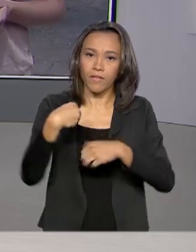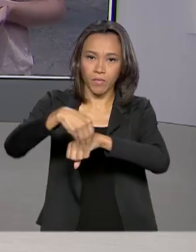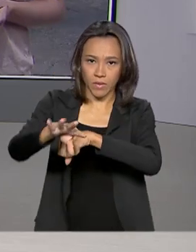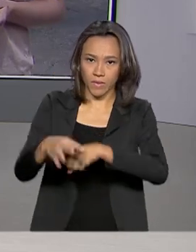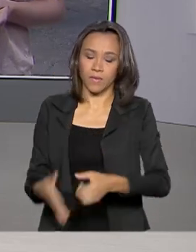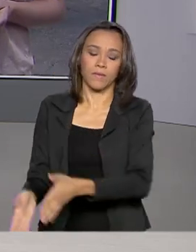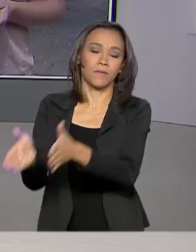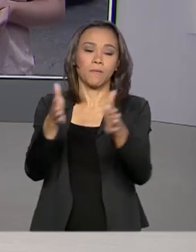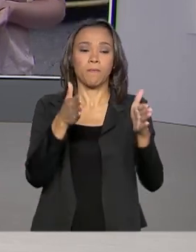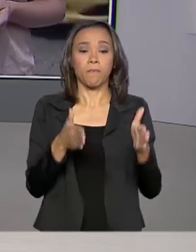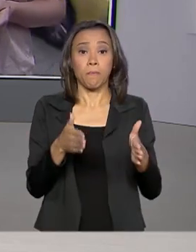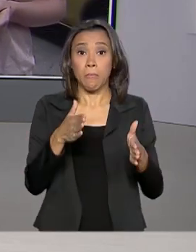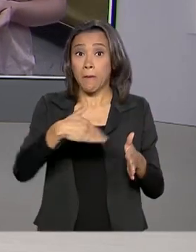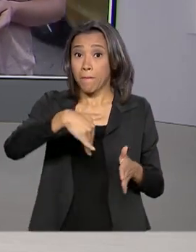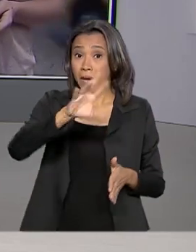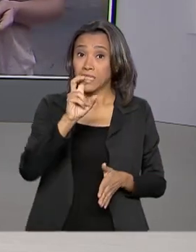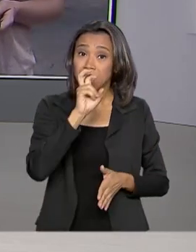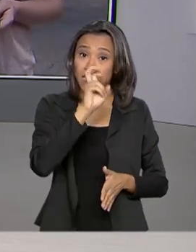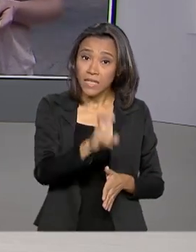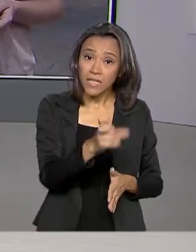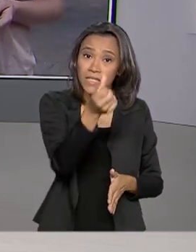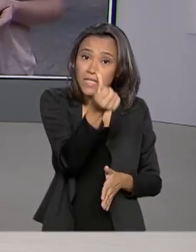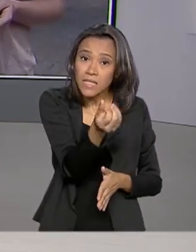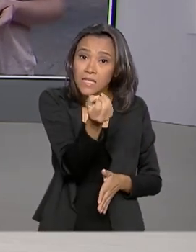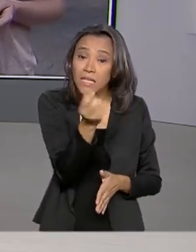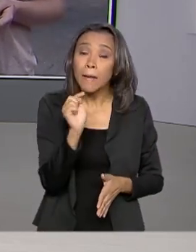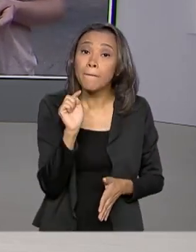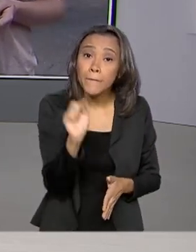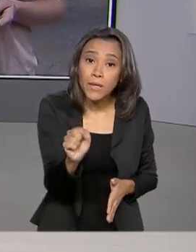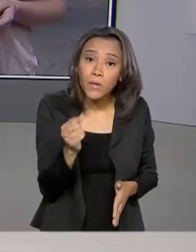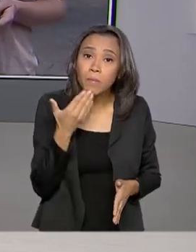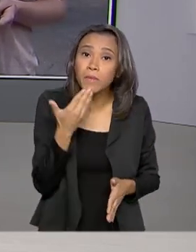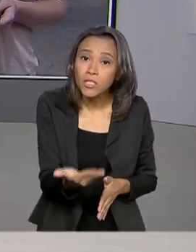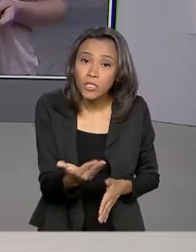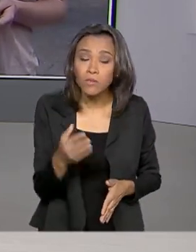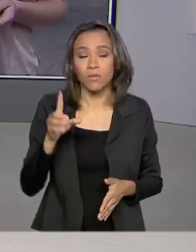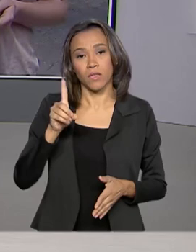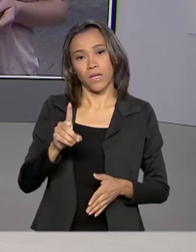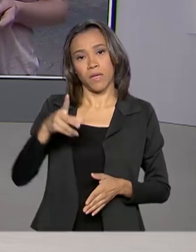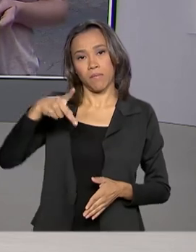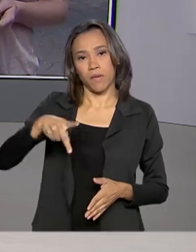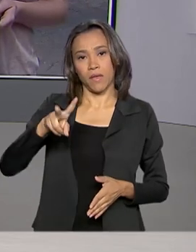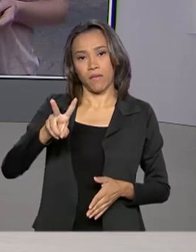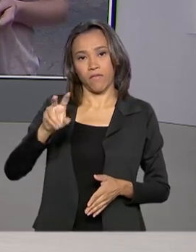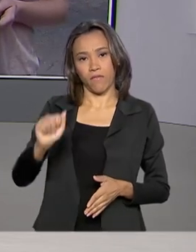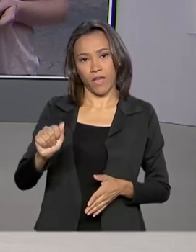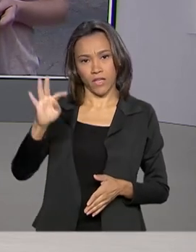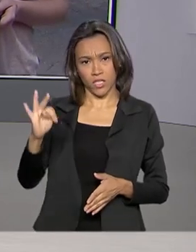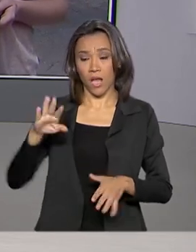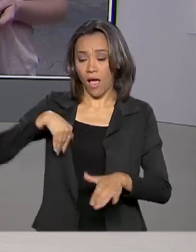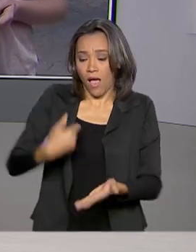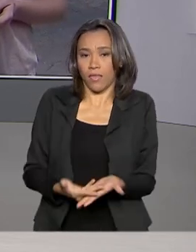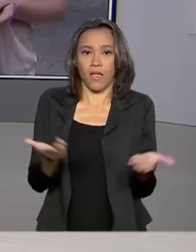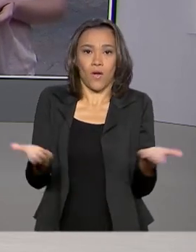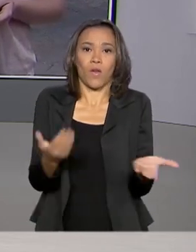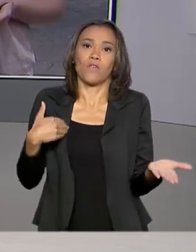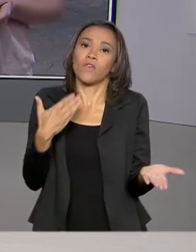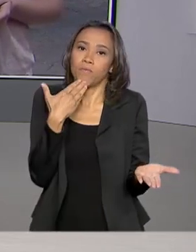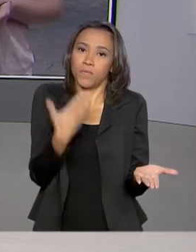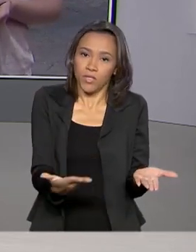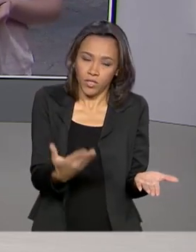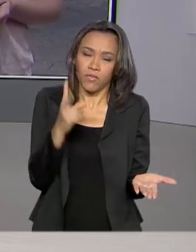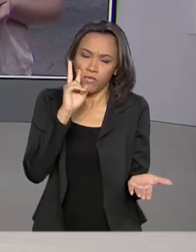E olha, mais de 560 mil pedidos de restituição do DPVAT foram feitos até agora, de acordo com a Seguradora Líder.